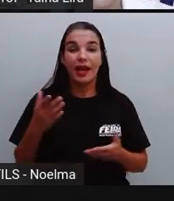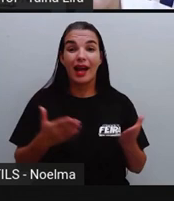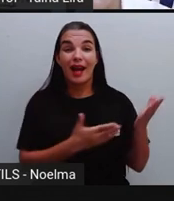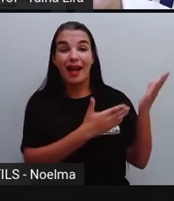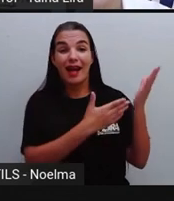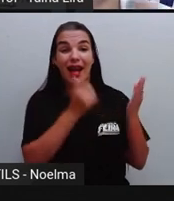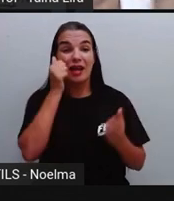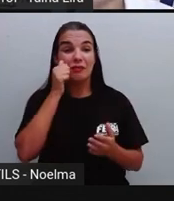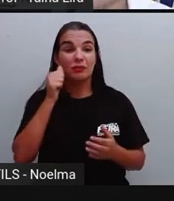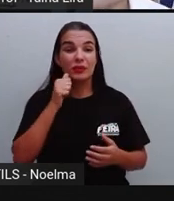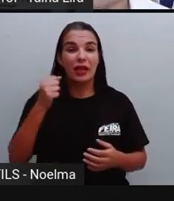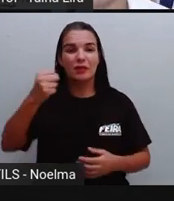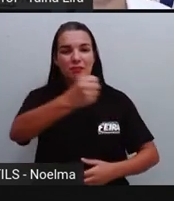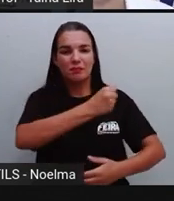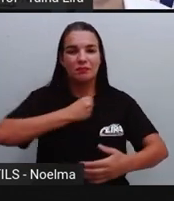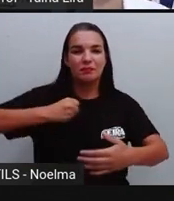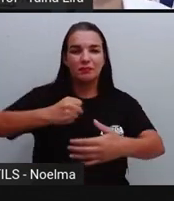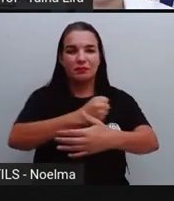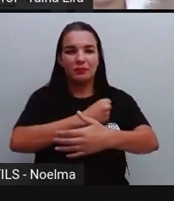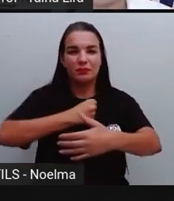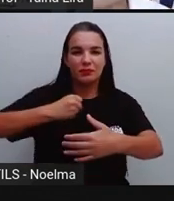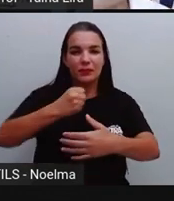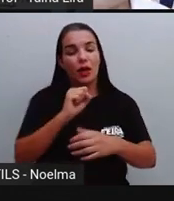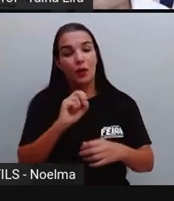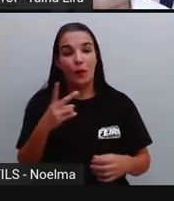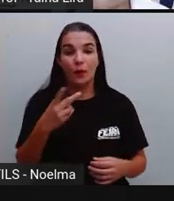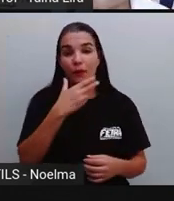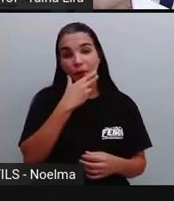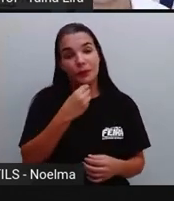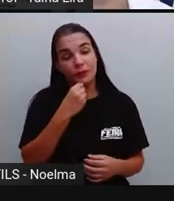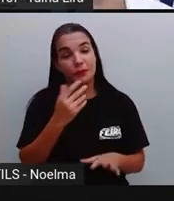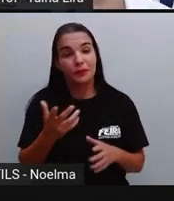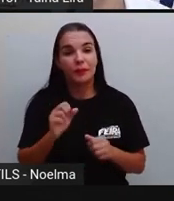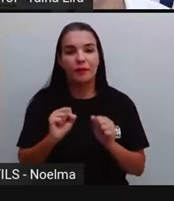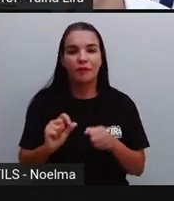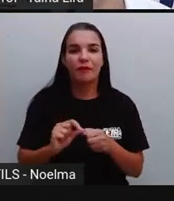A merendeira, que nós já sabemos, né? Que prepara aí nossa merenda gostosa.